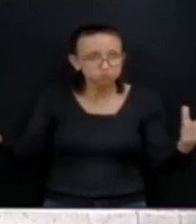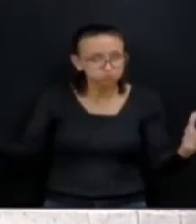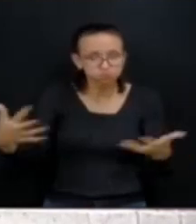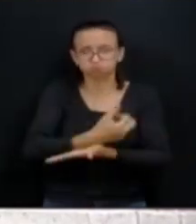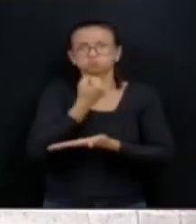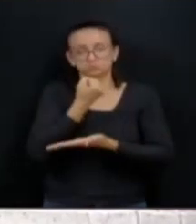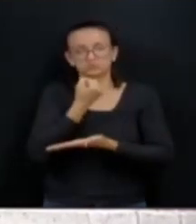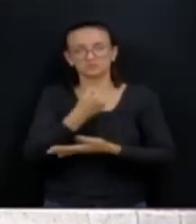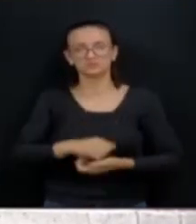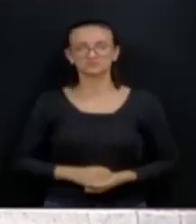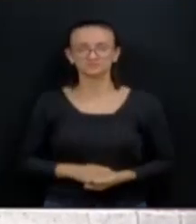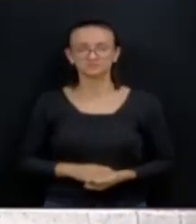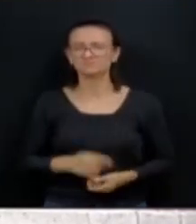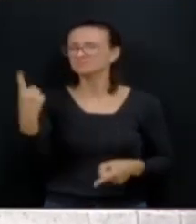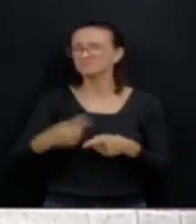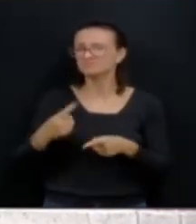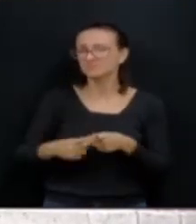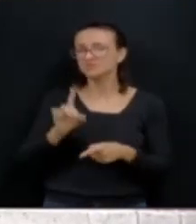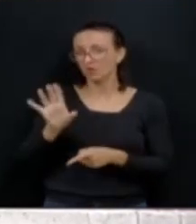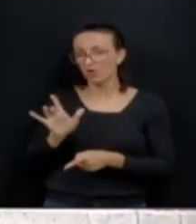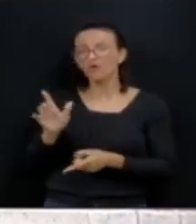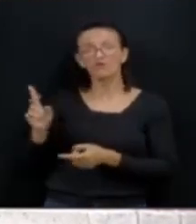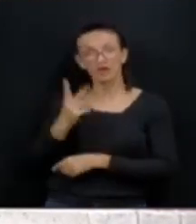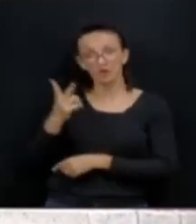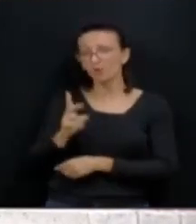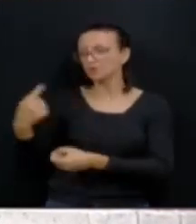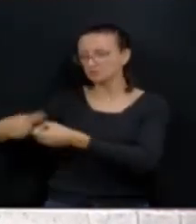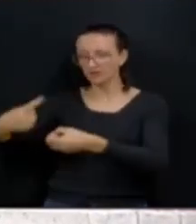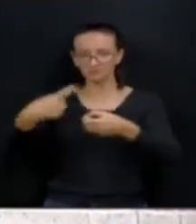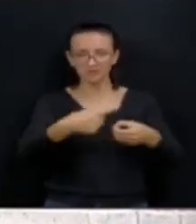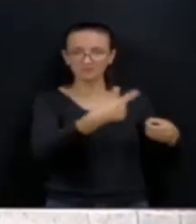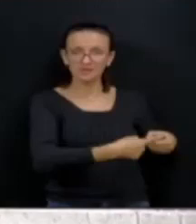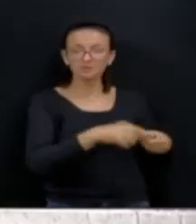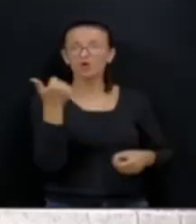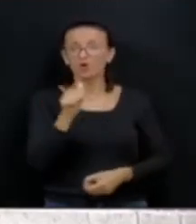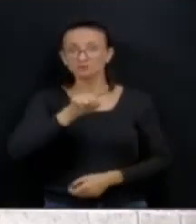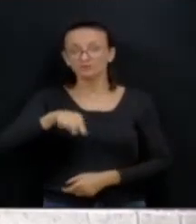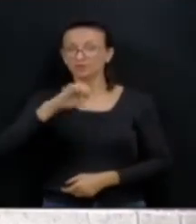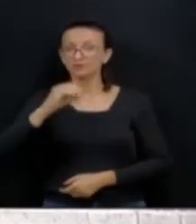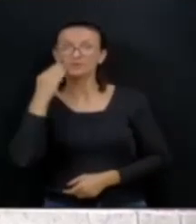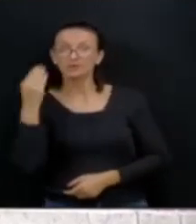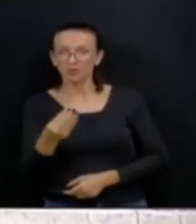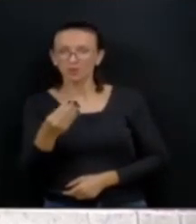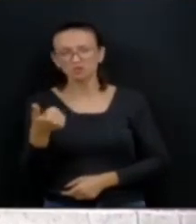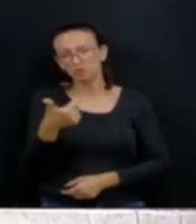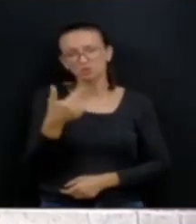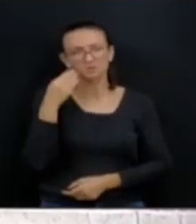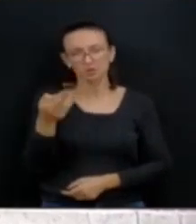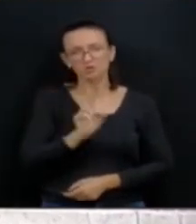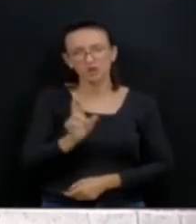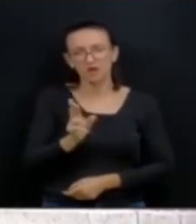tudo isso. Porque fora esse valor que fica para os municípios, 11,9 bilhões, ou seja, 12 bilhões de reais,